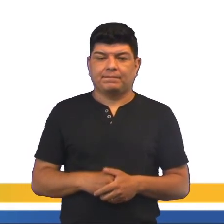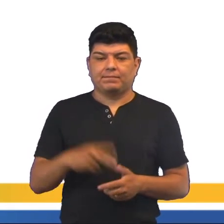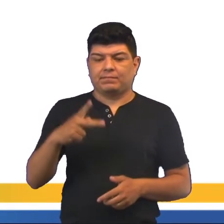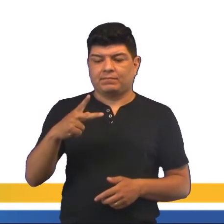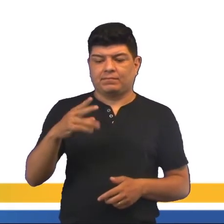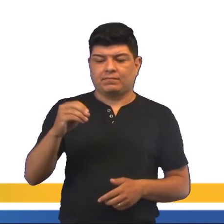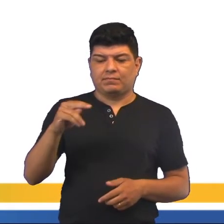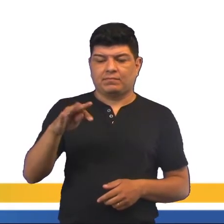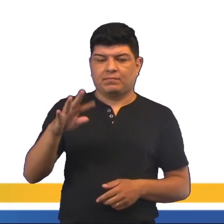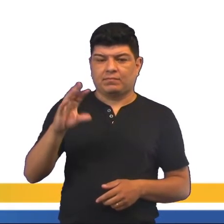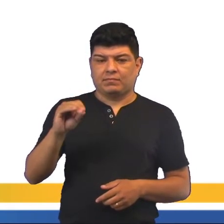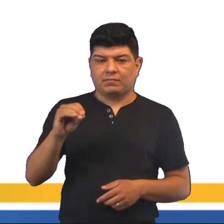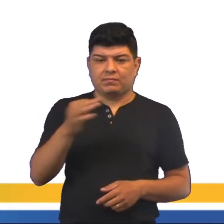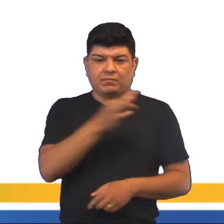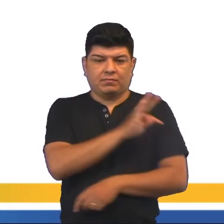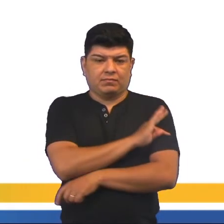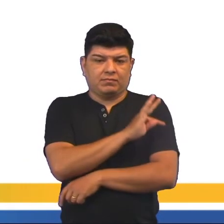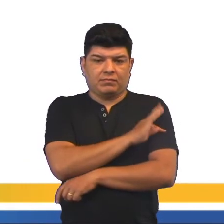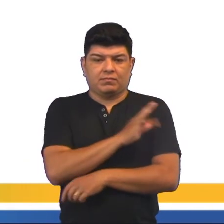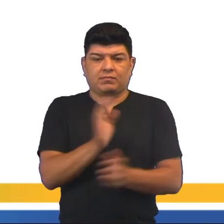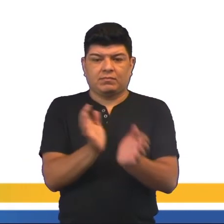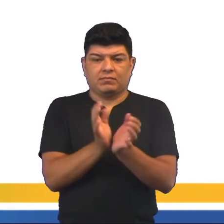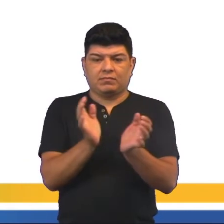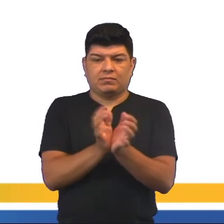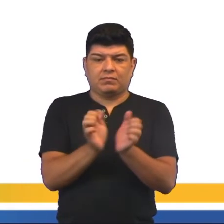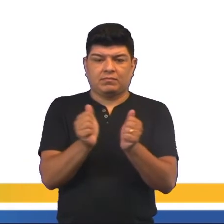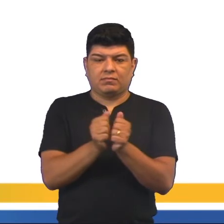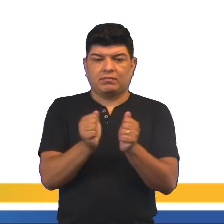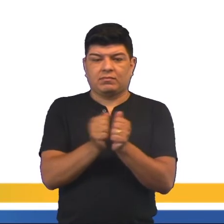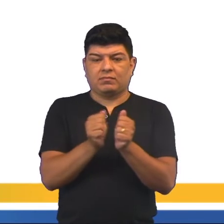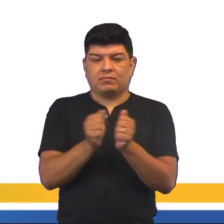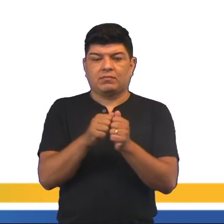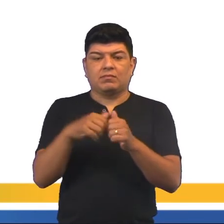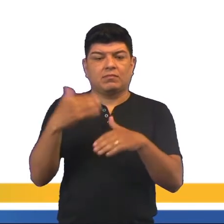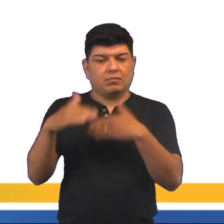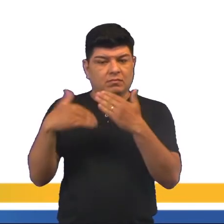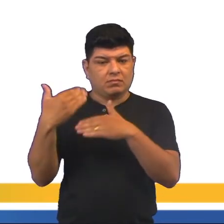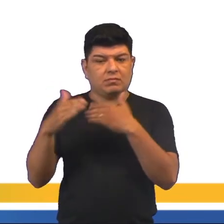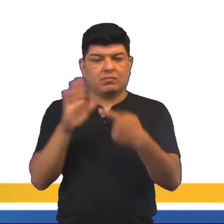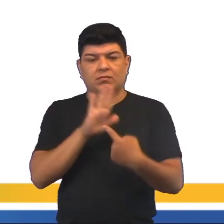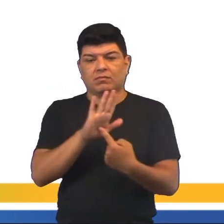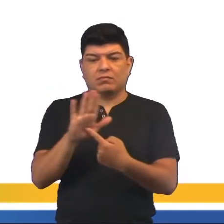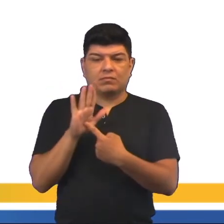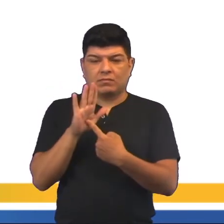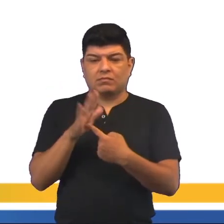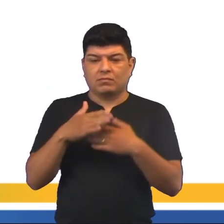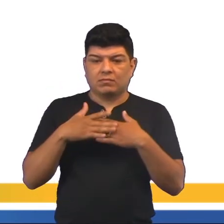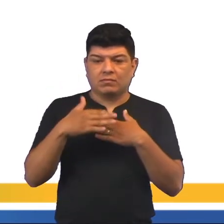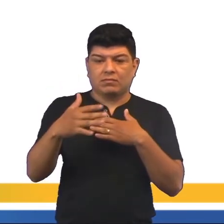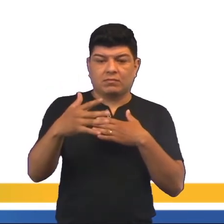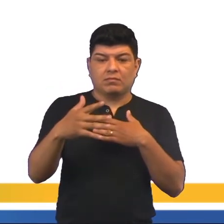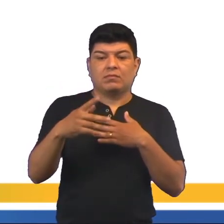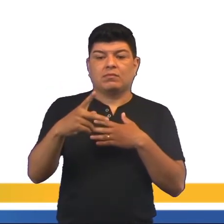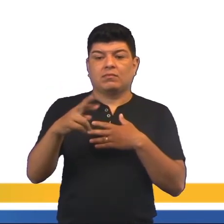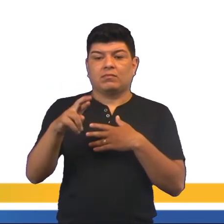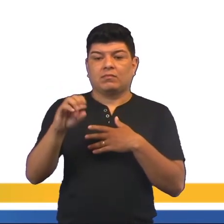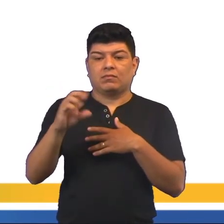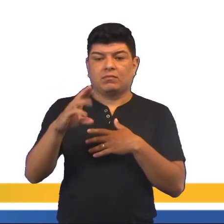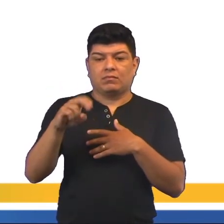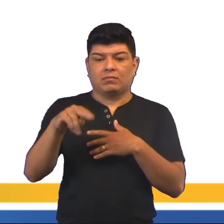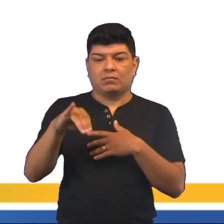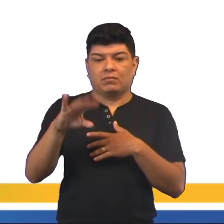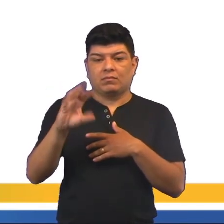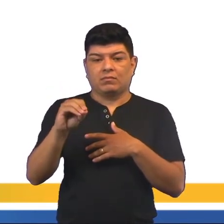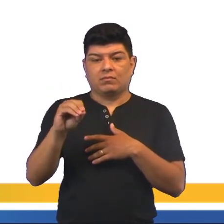Ponto técnico da equipe de produção que acompanha o desenrolar da apresentação a partir de um ponto no